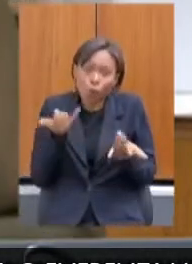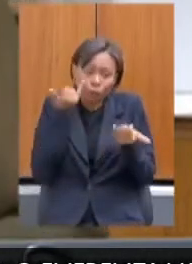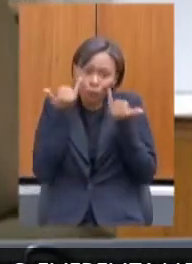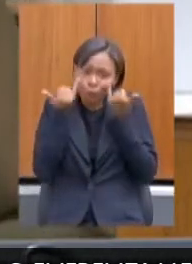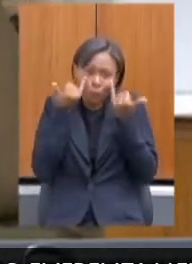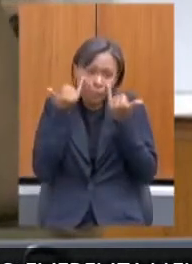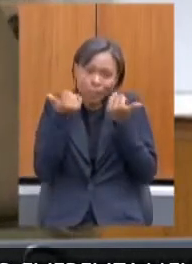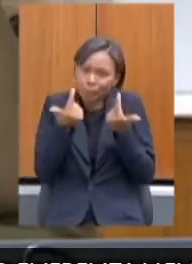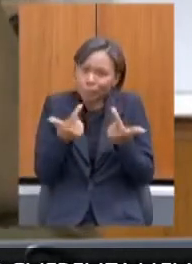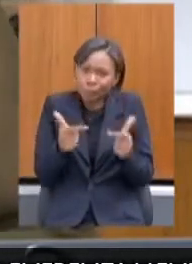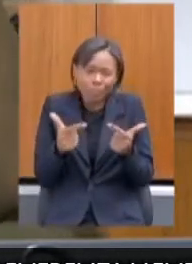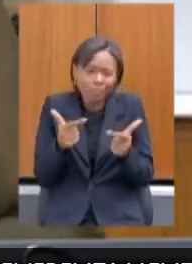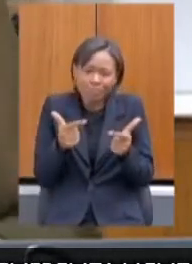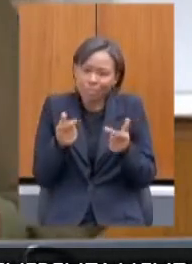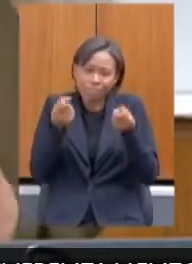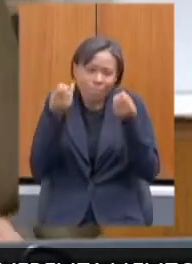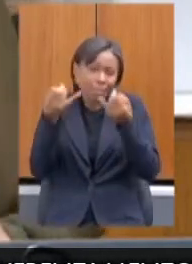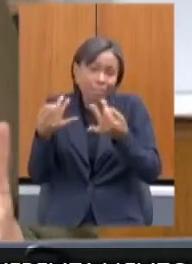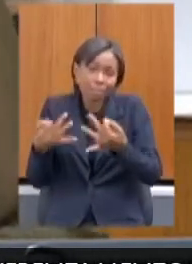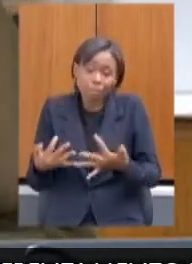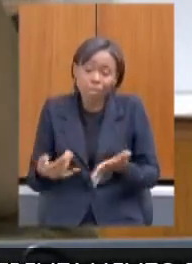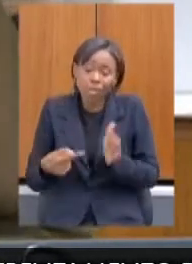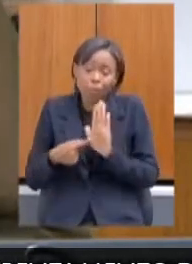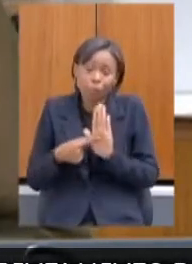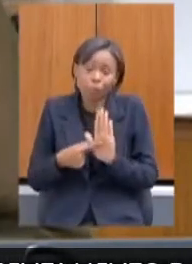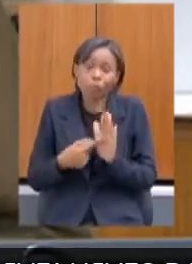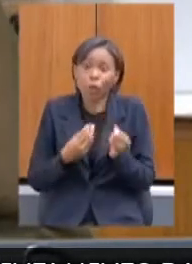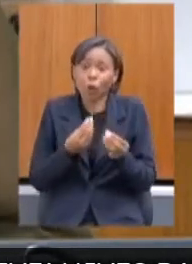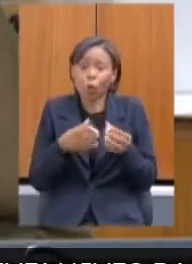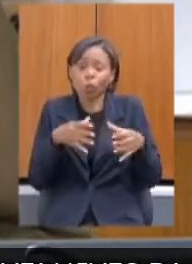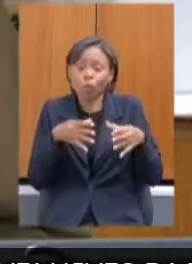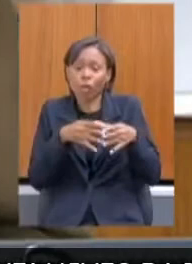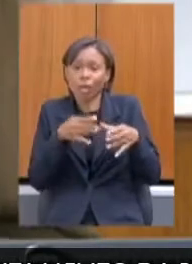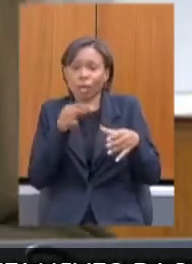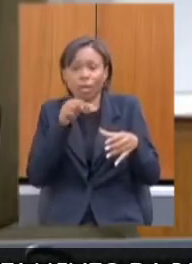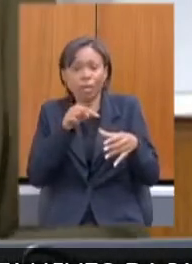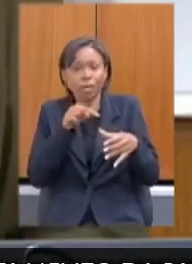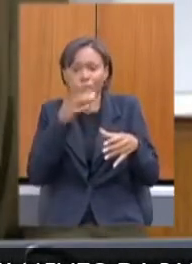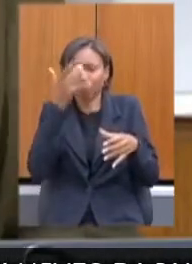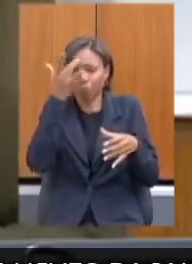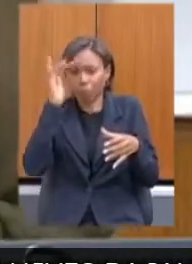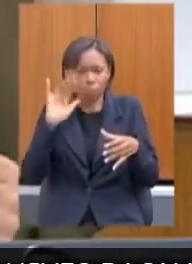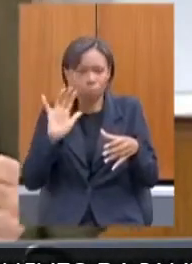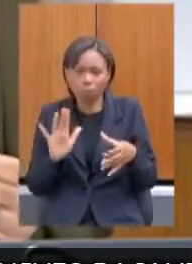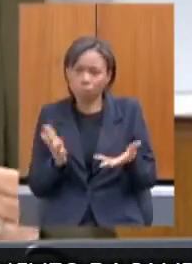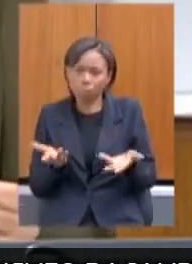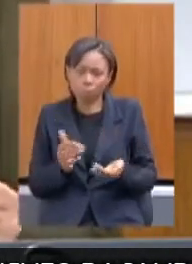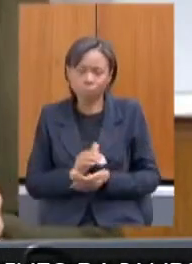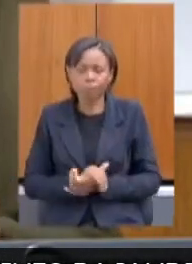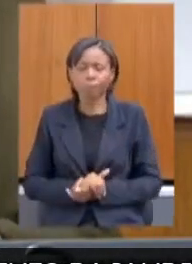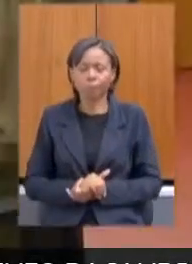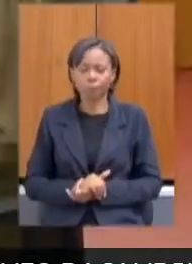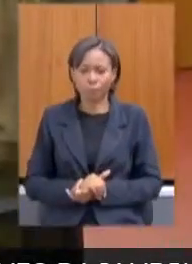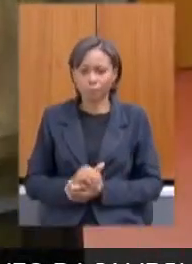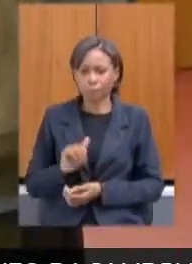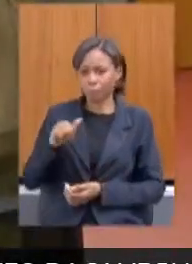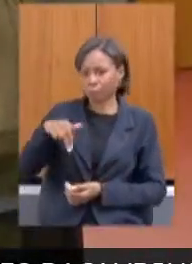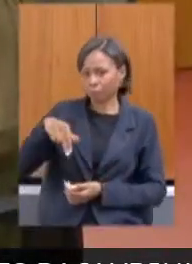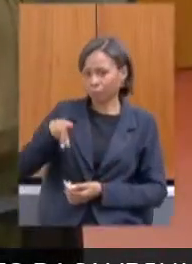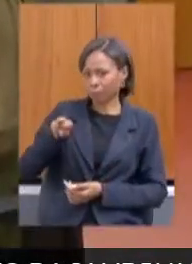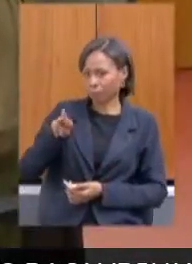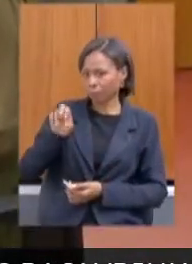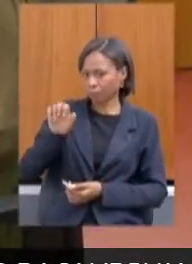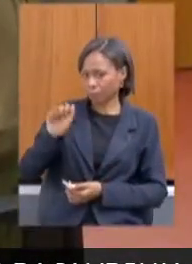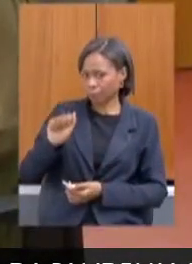para informar como que está o andamento desse comitê. Com a palavra a deputada Andréa de Jesus,